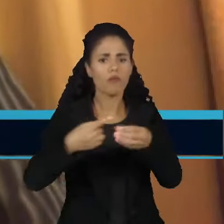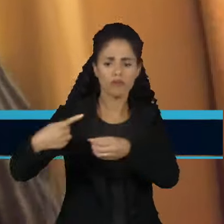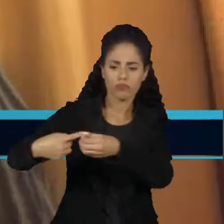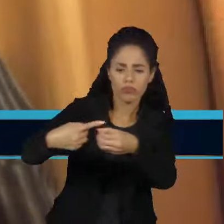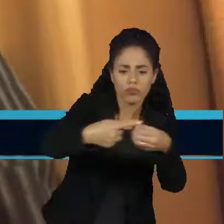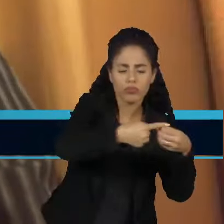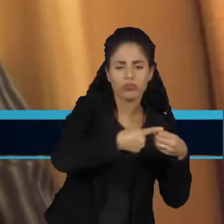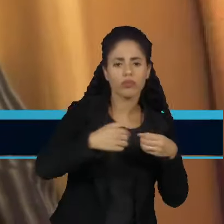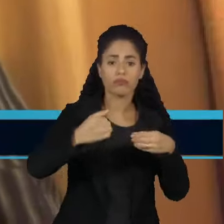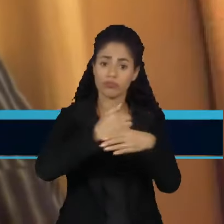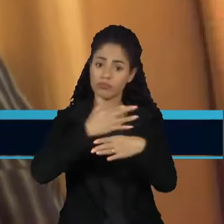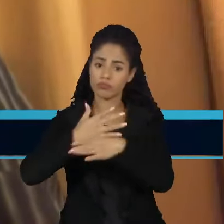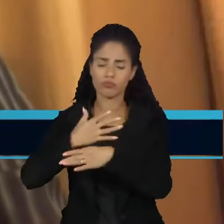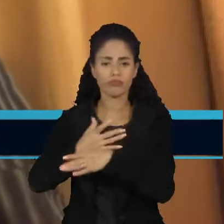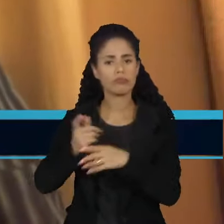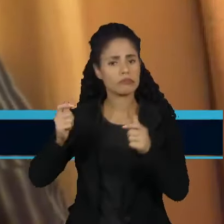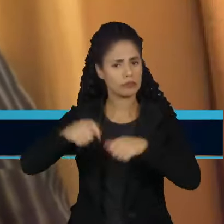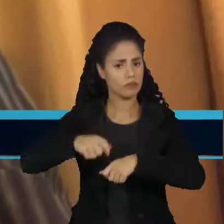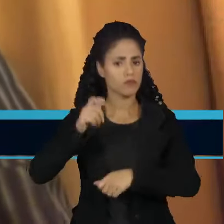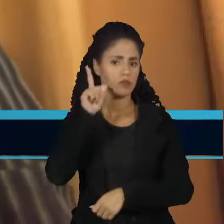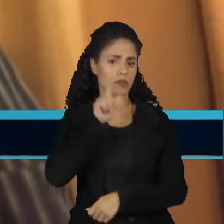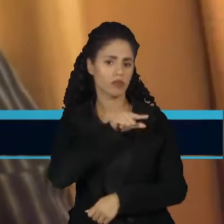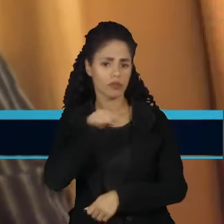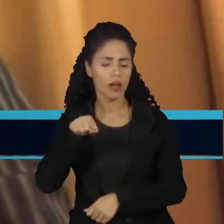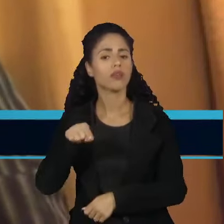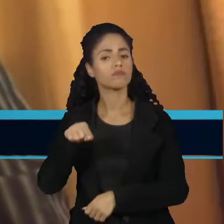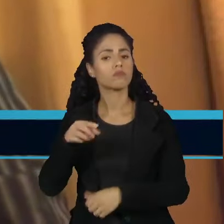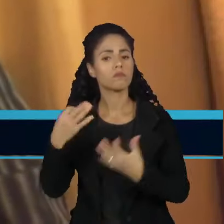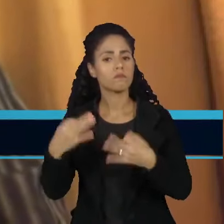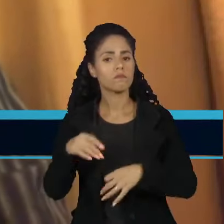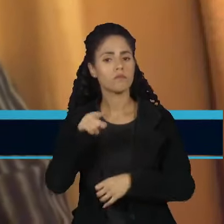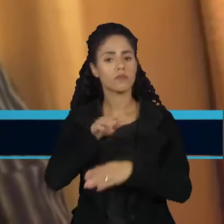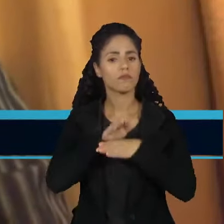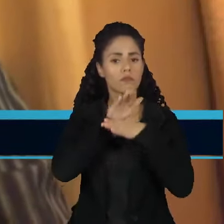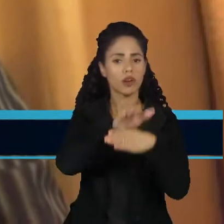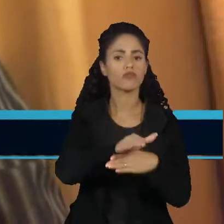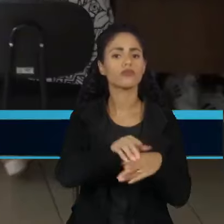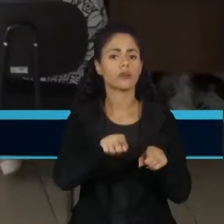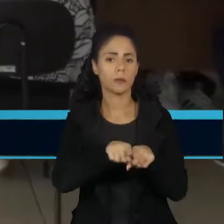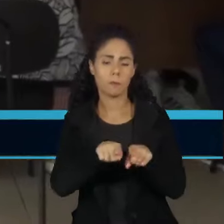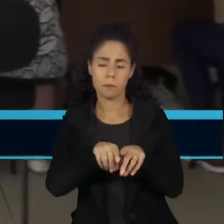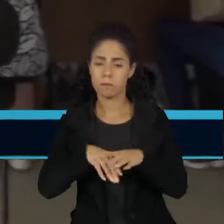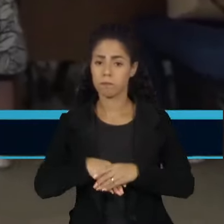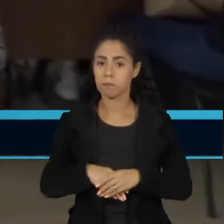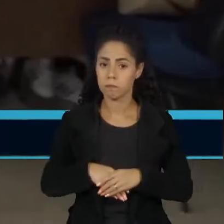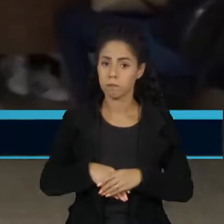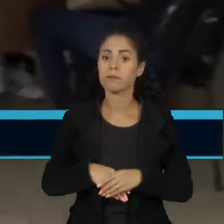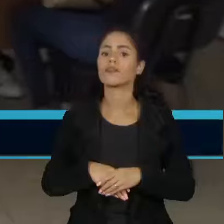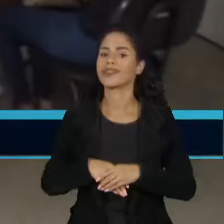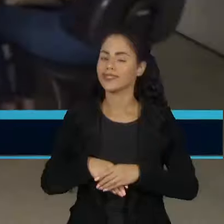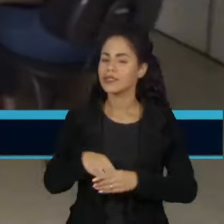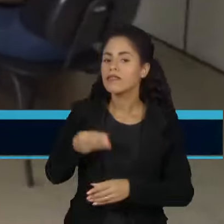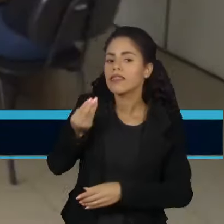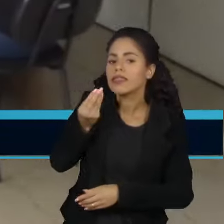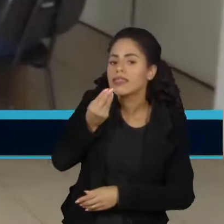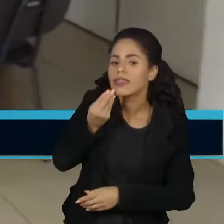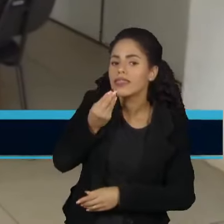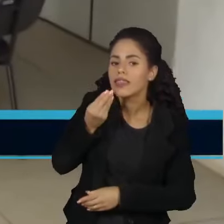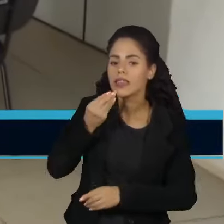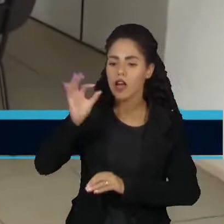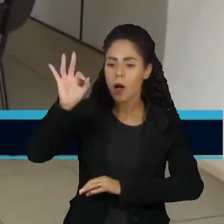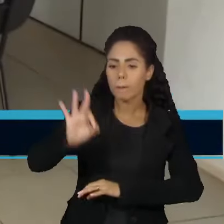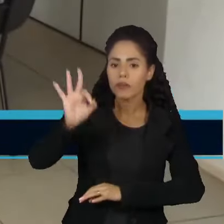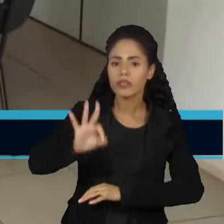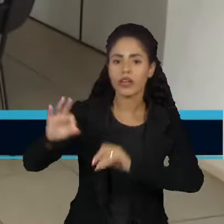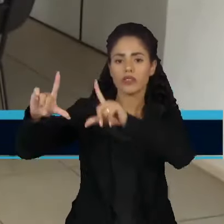Isso pode dar uma contribuição muito grande para o superendividamento. A medida é uma tentativa de reduzir o percentual